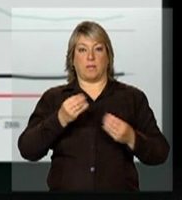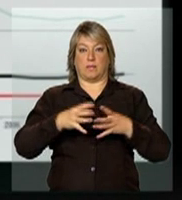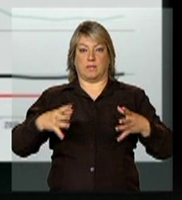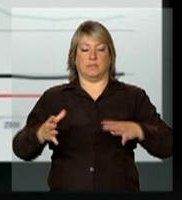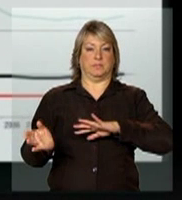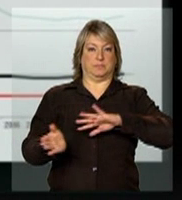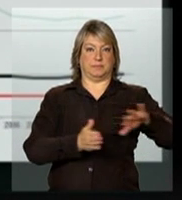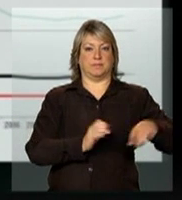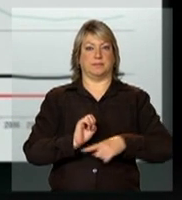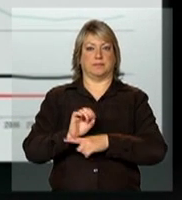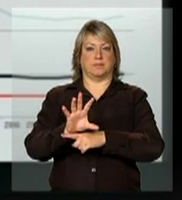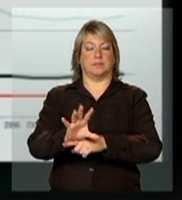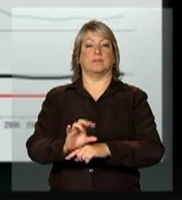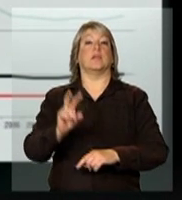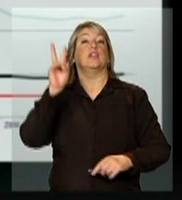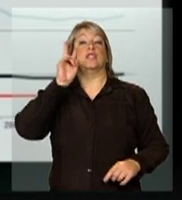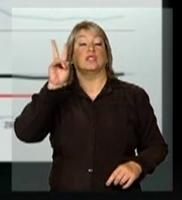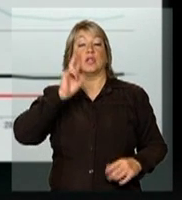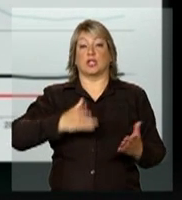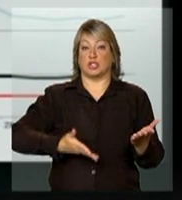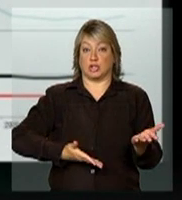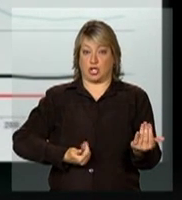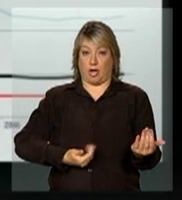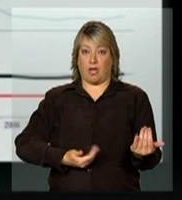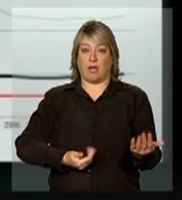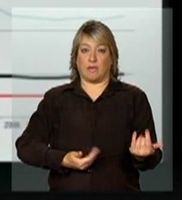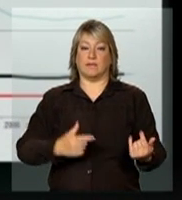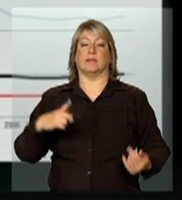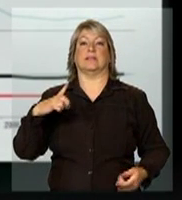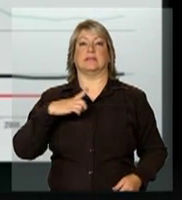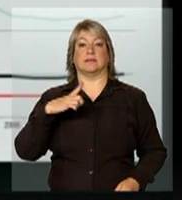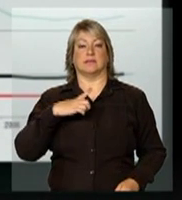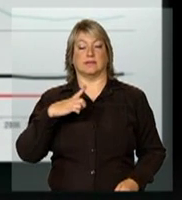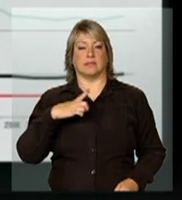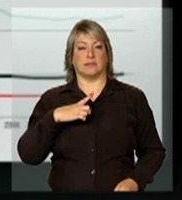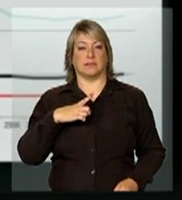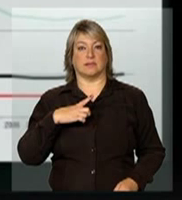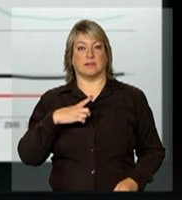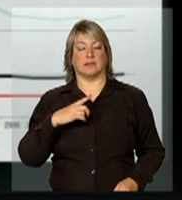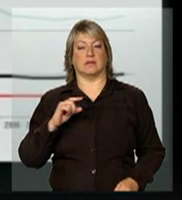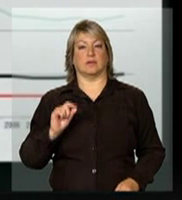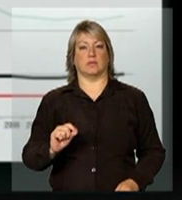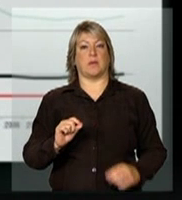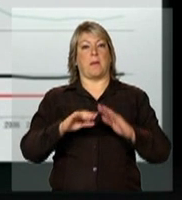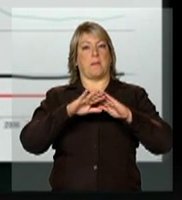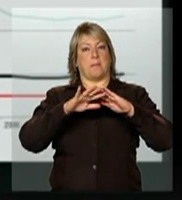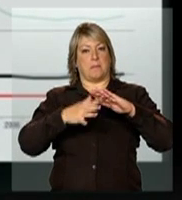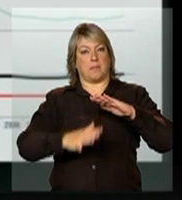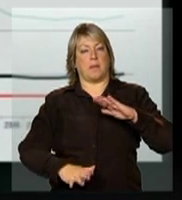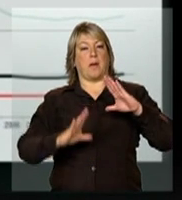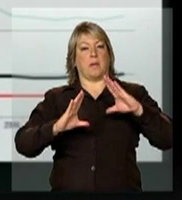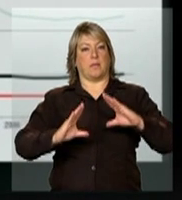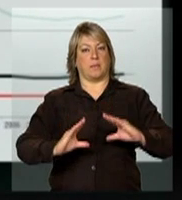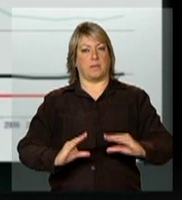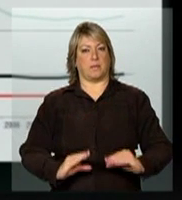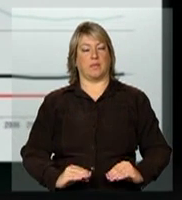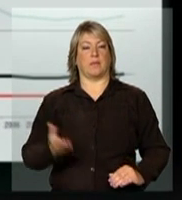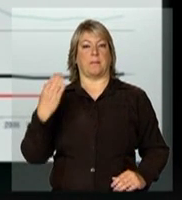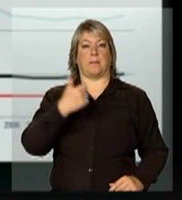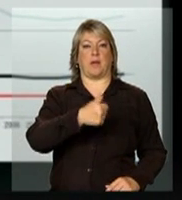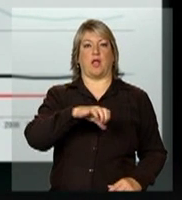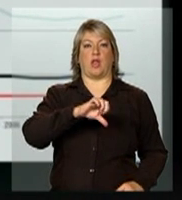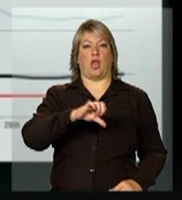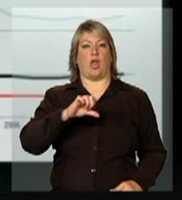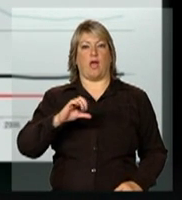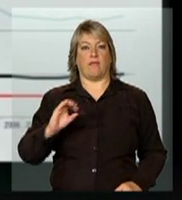Em relação a jovens, nós temos uma situação de queda bastante importante nos anos 90,